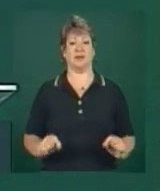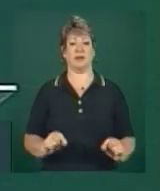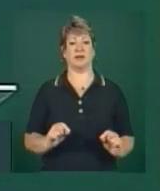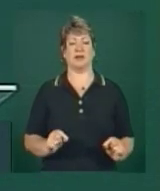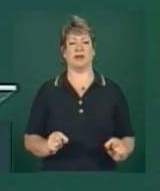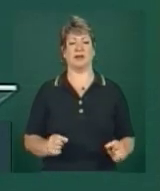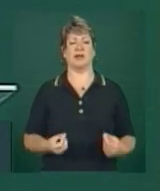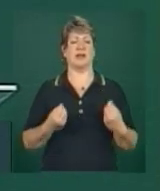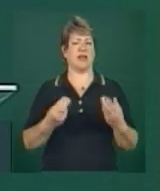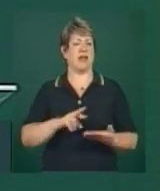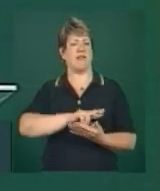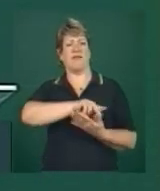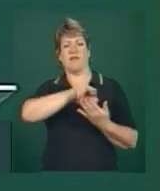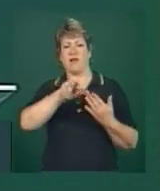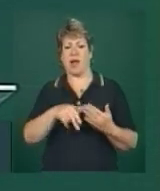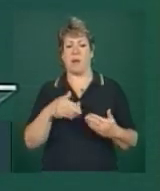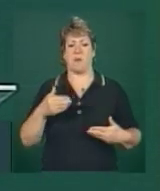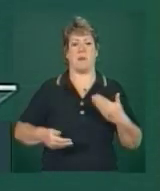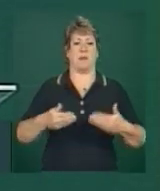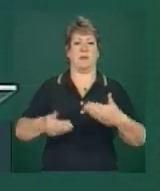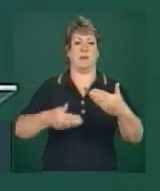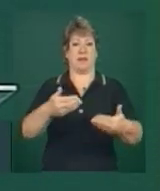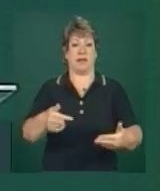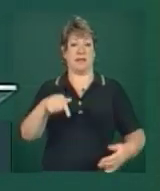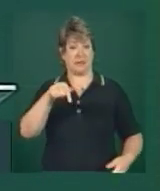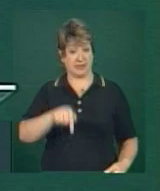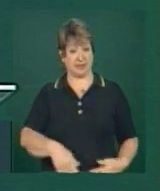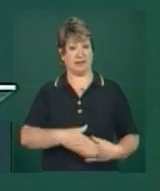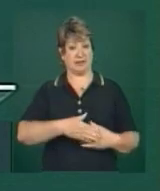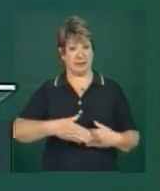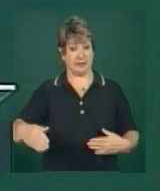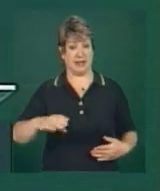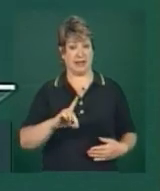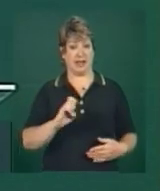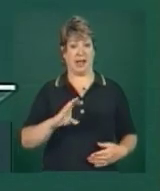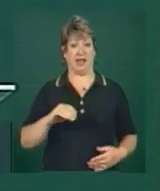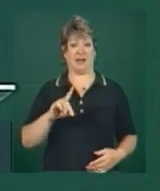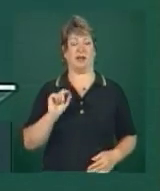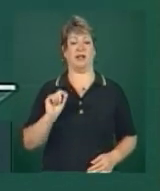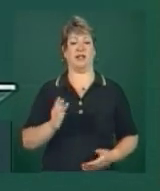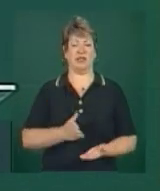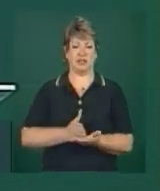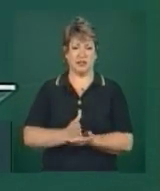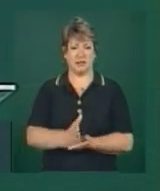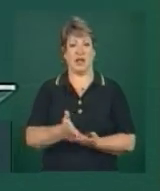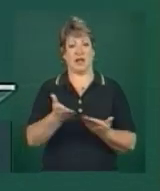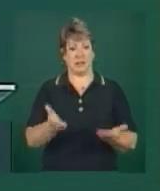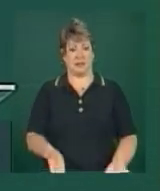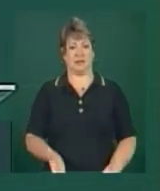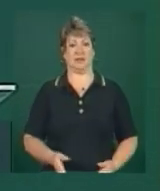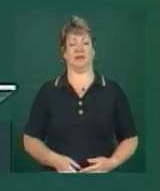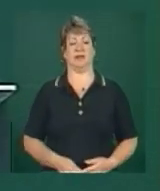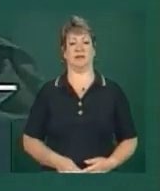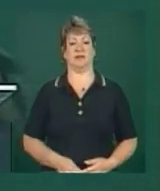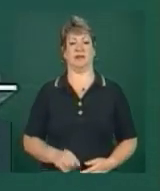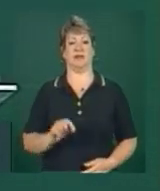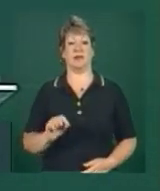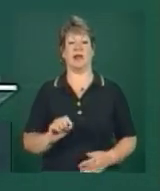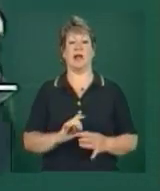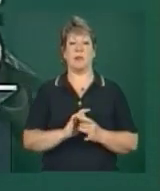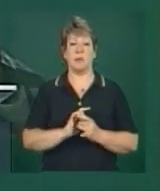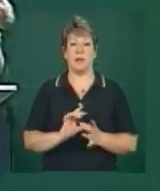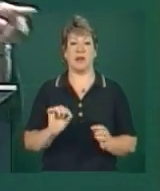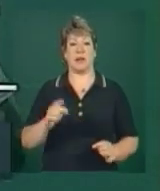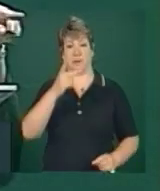vários passos nessa década em direção a isso, a permitir